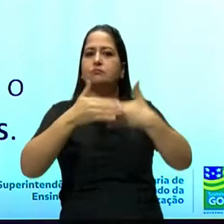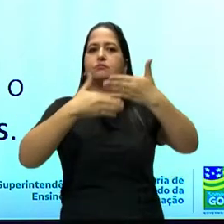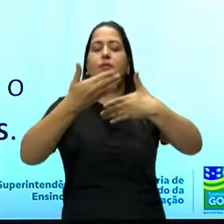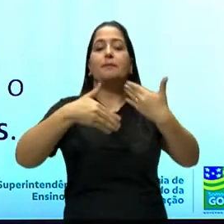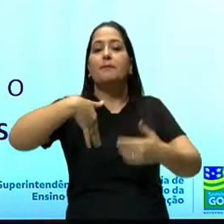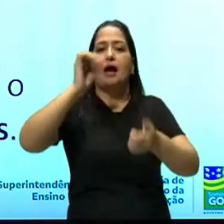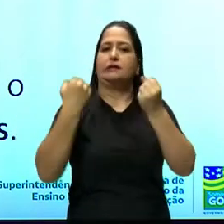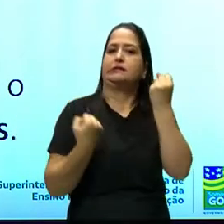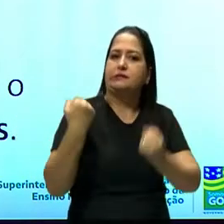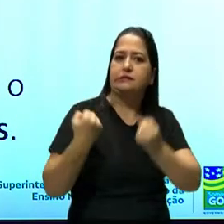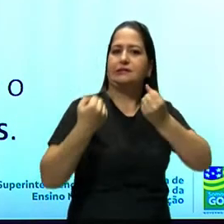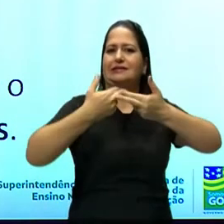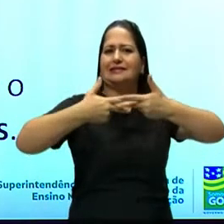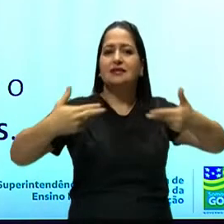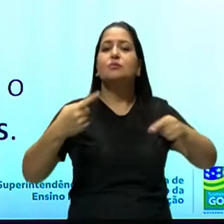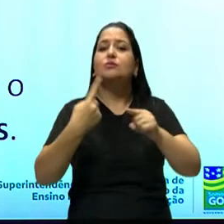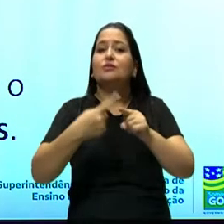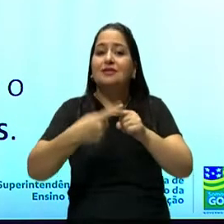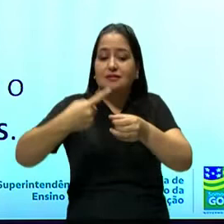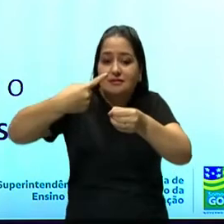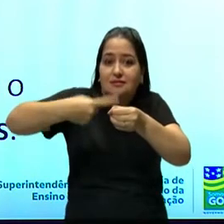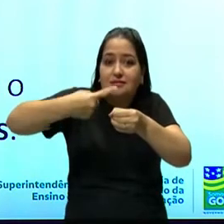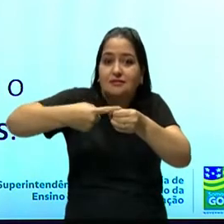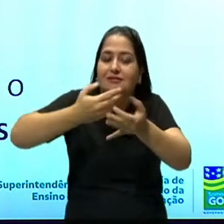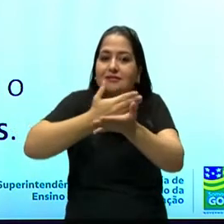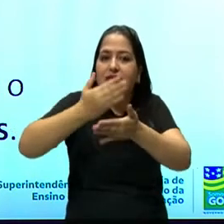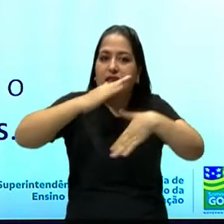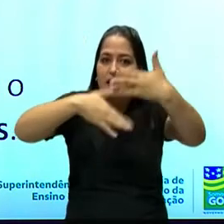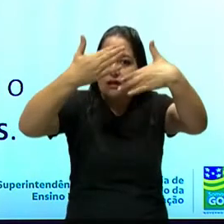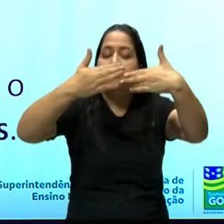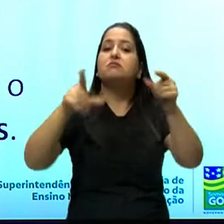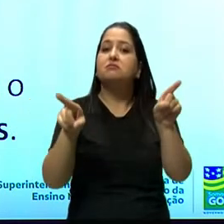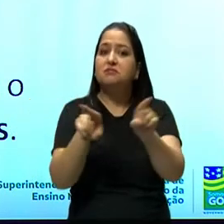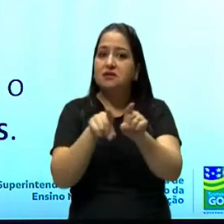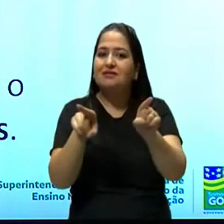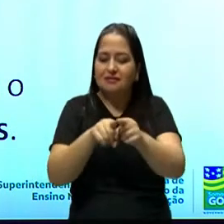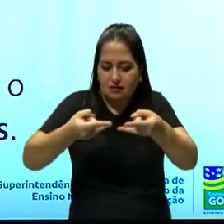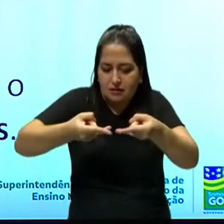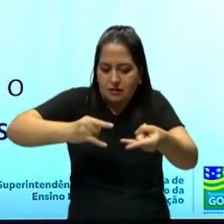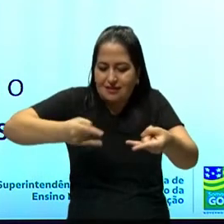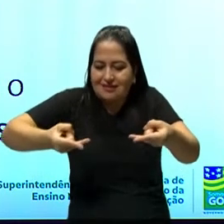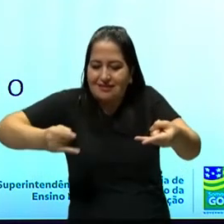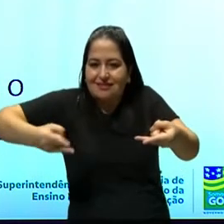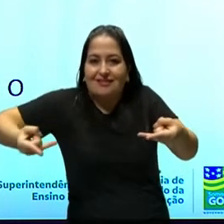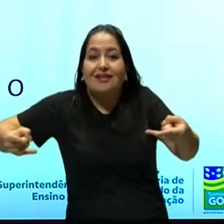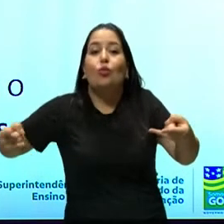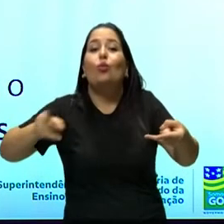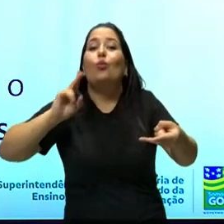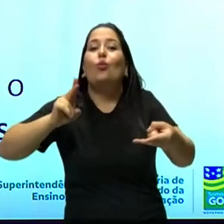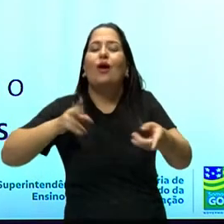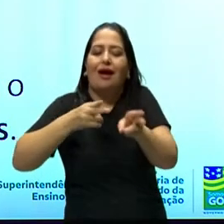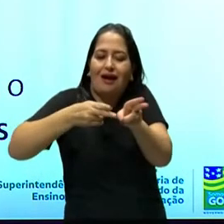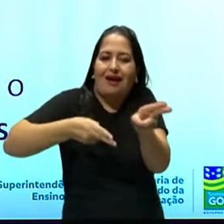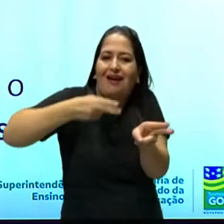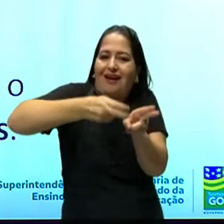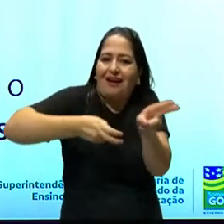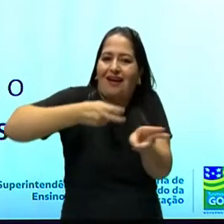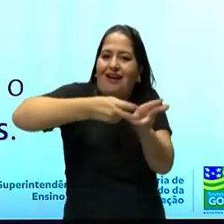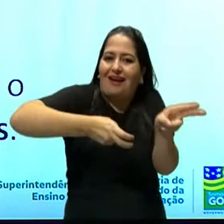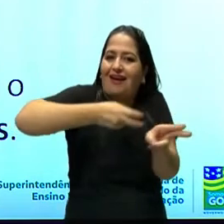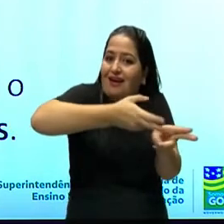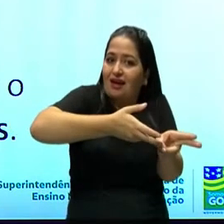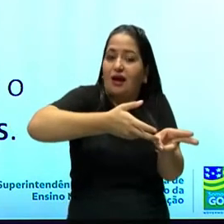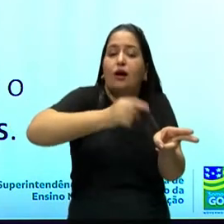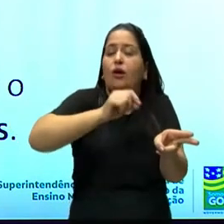Por quê? Porque tanto as cidades estão se desenvolvendo, como as estradas de ferro, para poder transportar